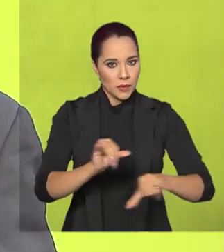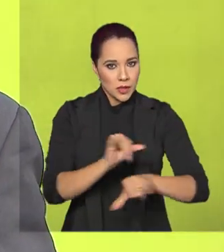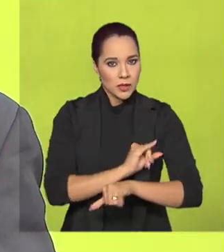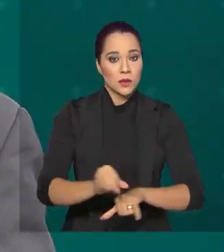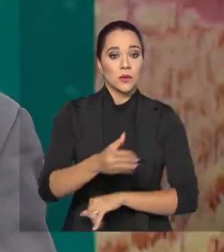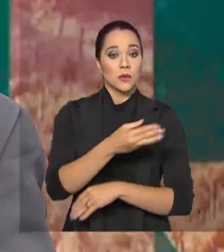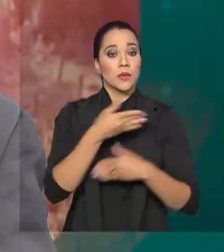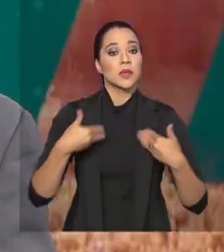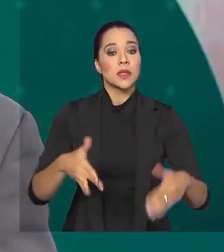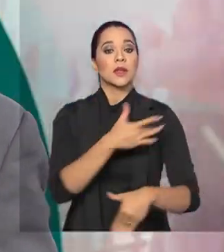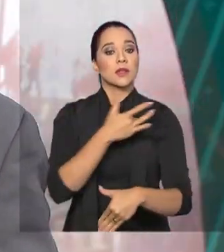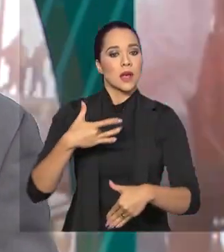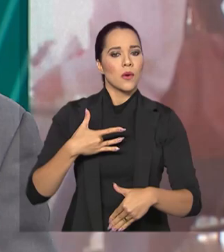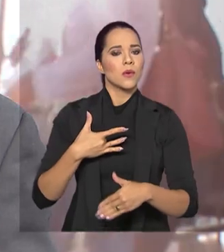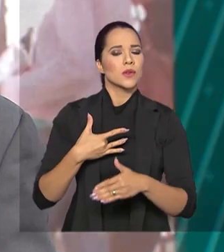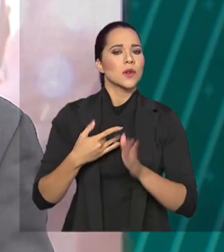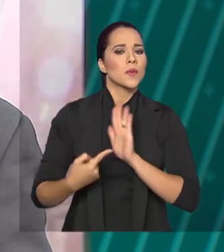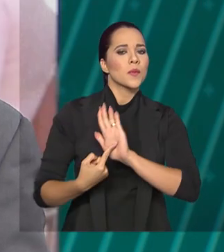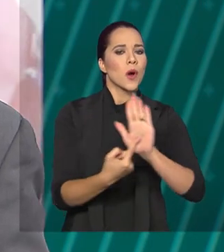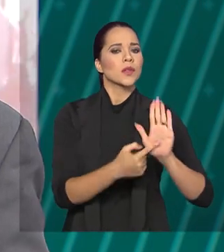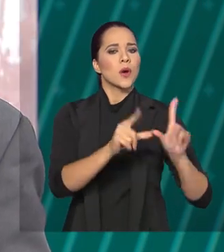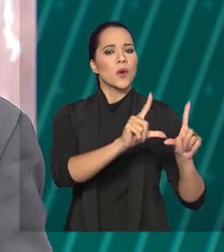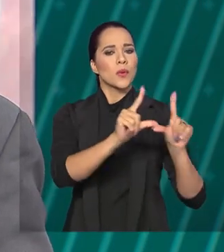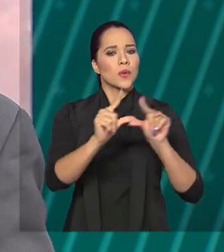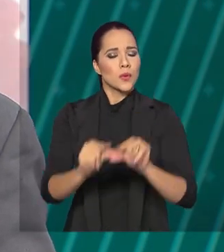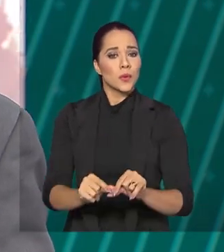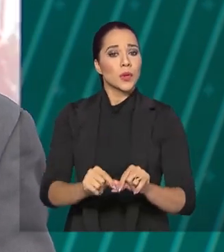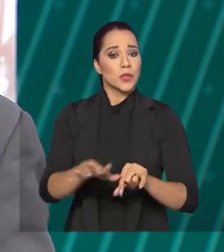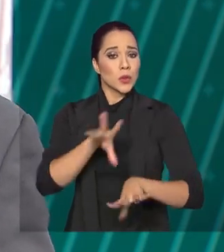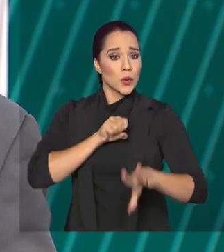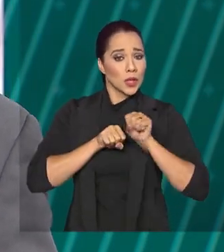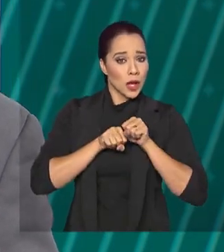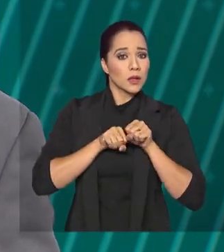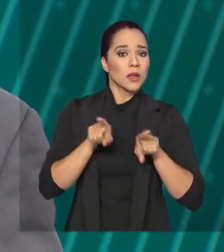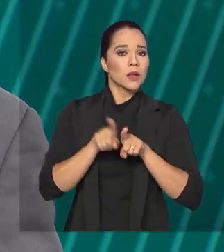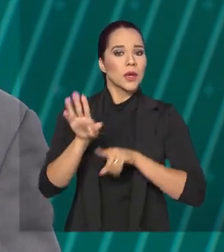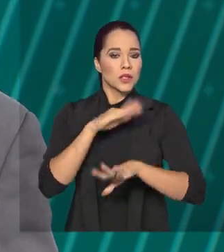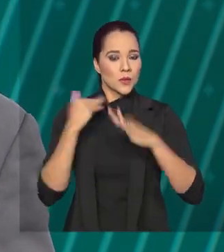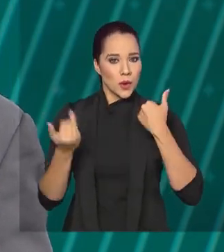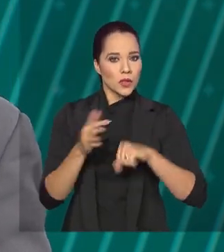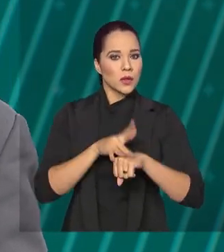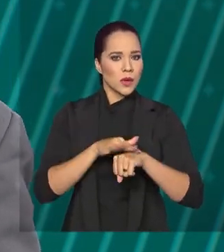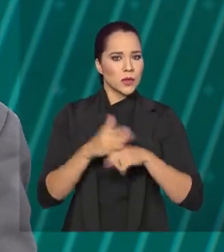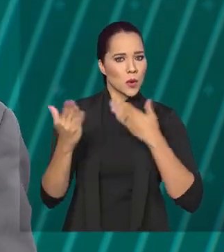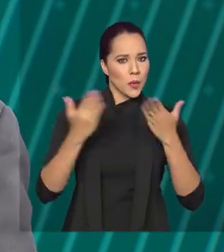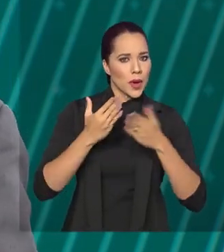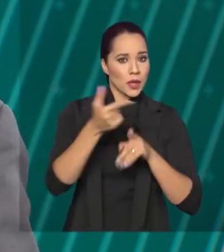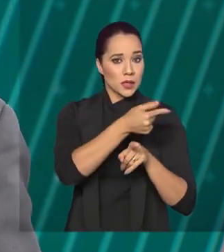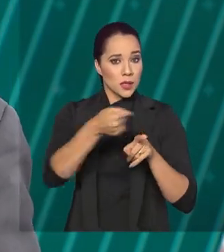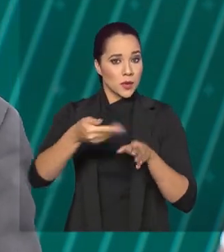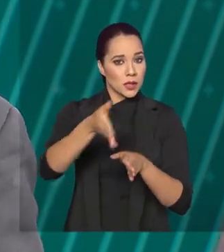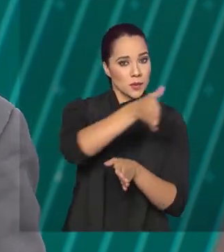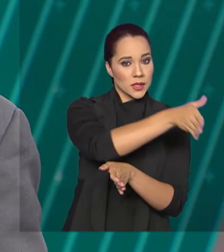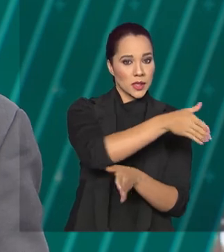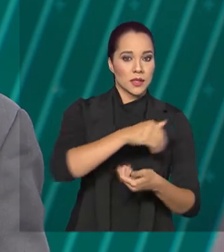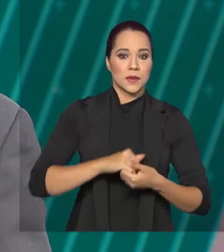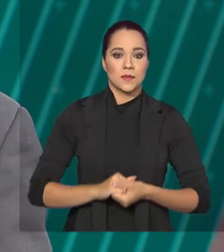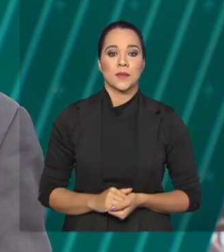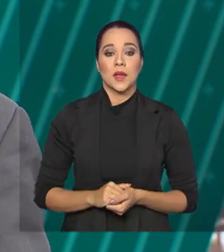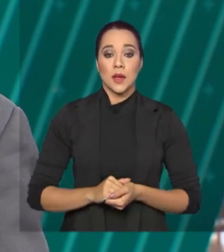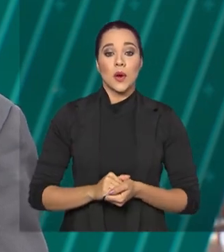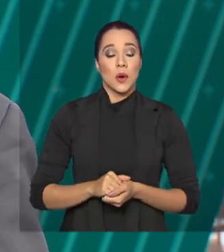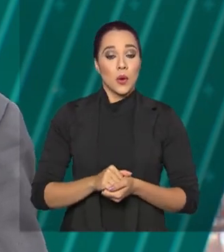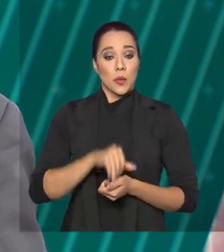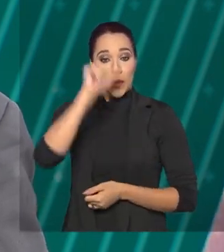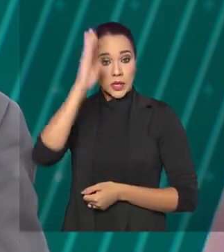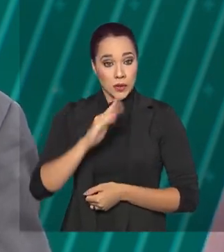da Saúde apontam tendência de redução de casos e mortes pela doença em comparação às semanas anteriores. O país